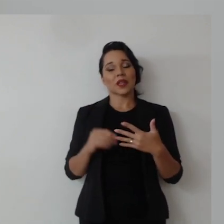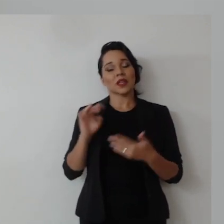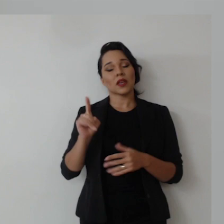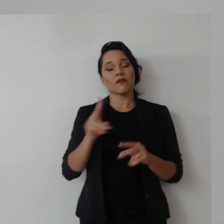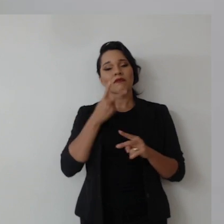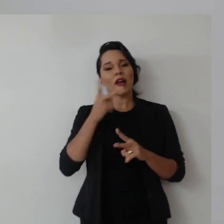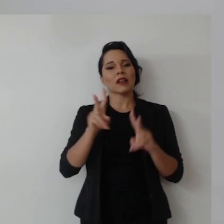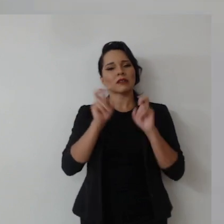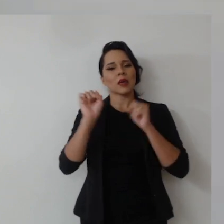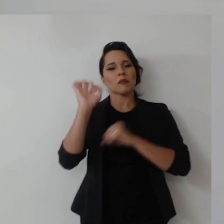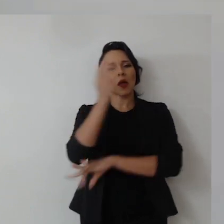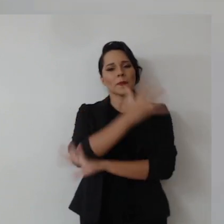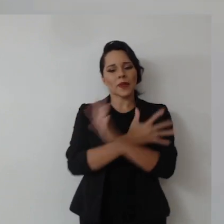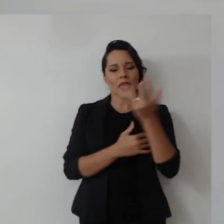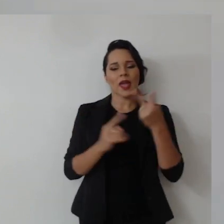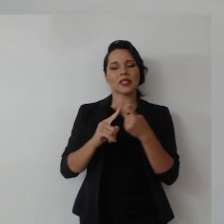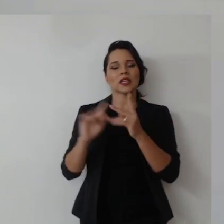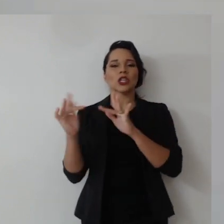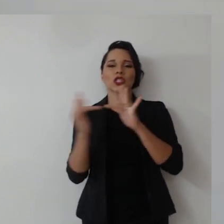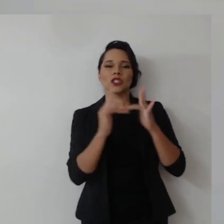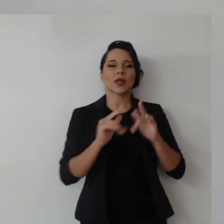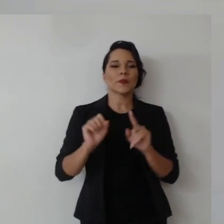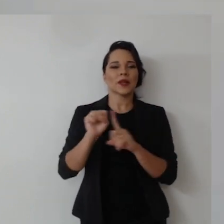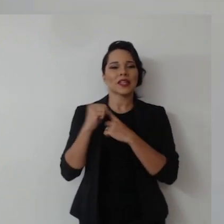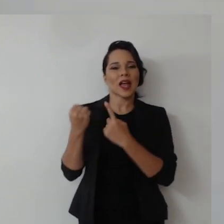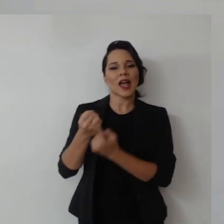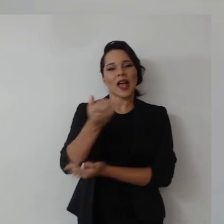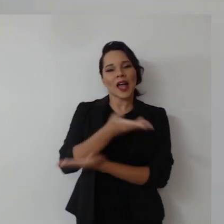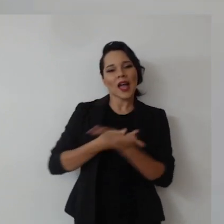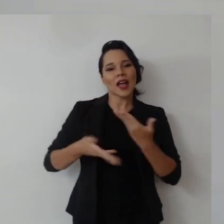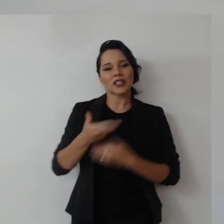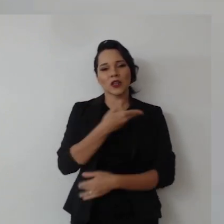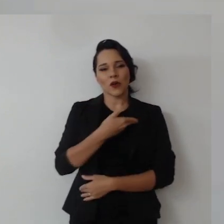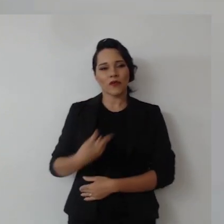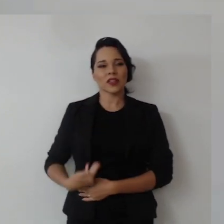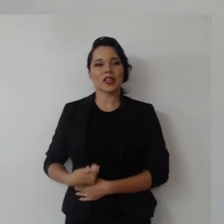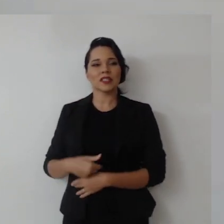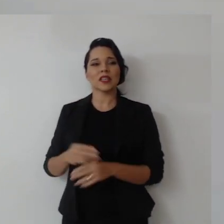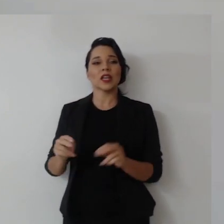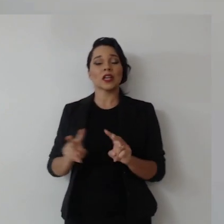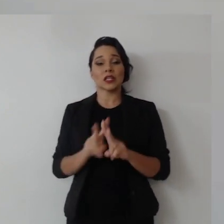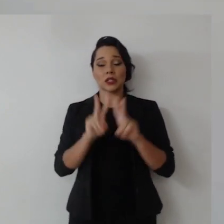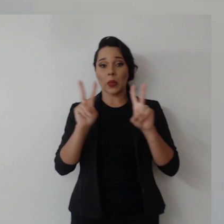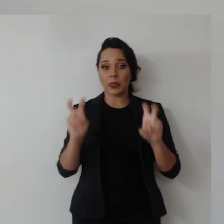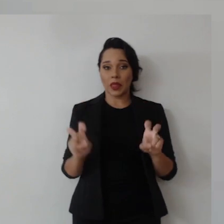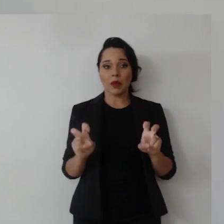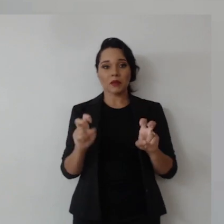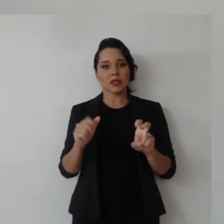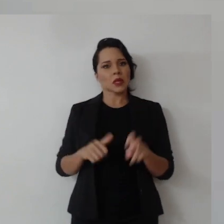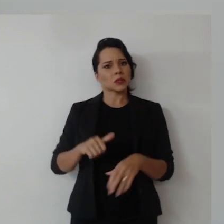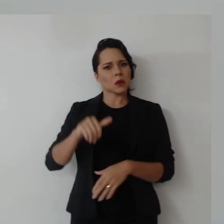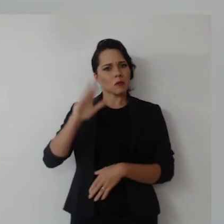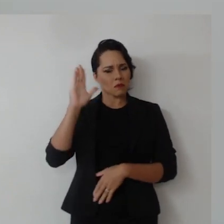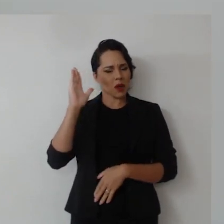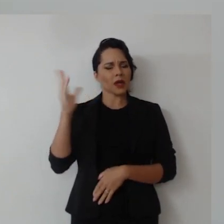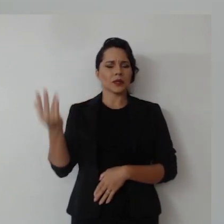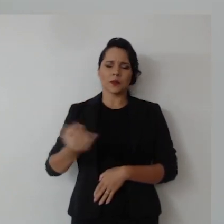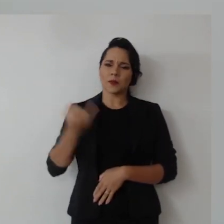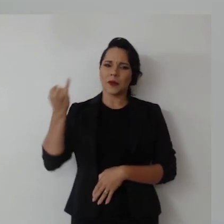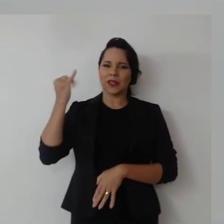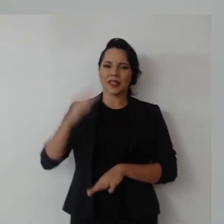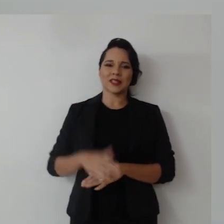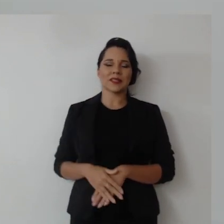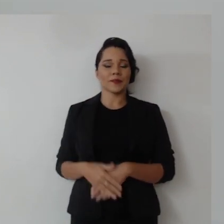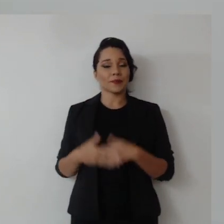respeito ao meio ambiente, a sociabilidade, a governança, são temas que estão cada vez mais em voga,